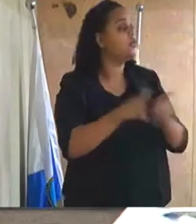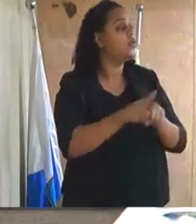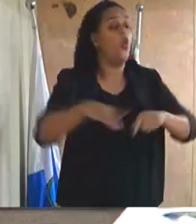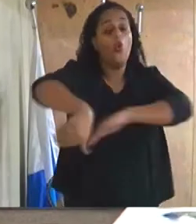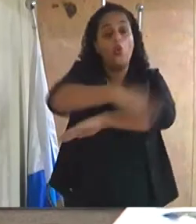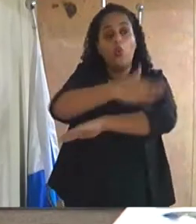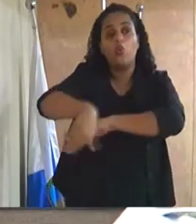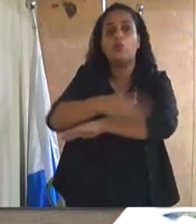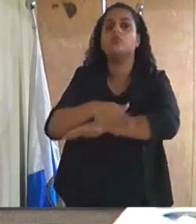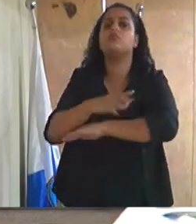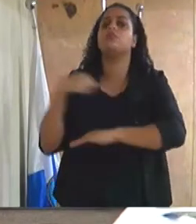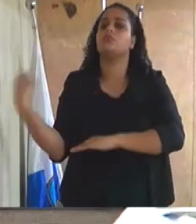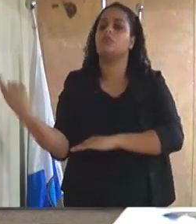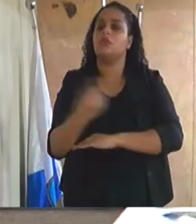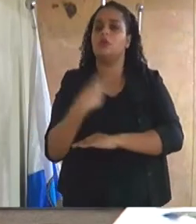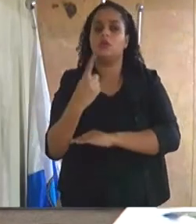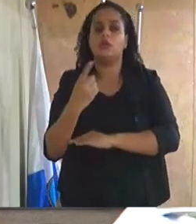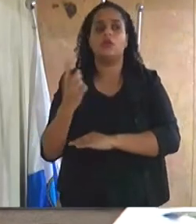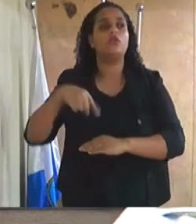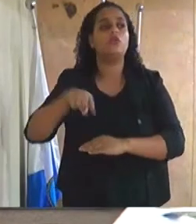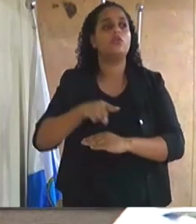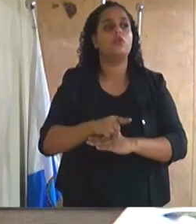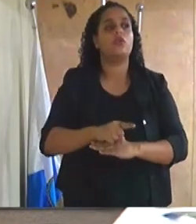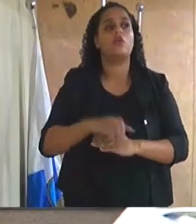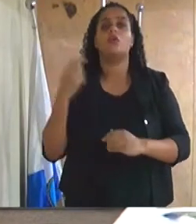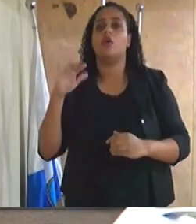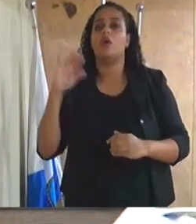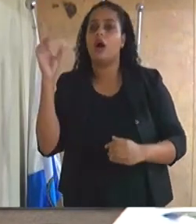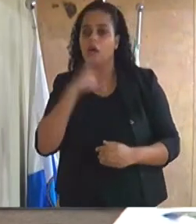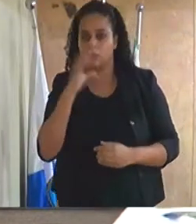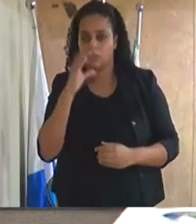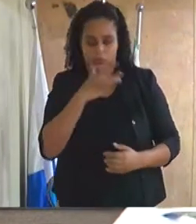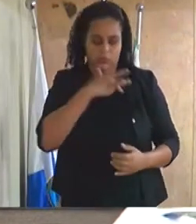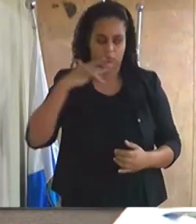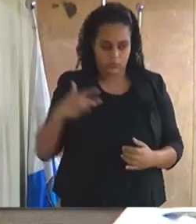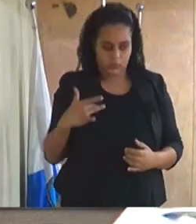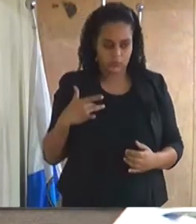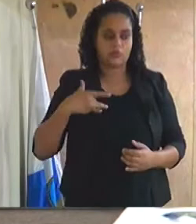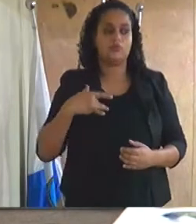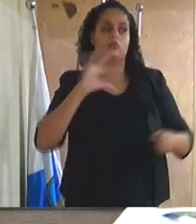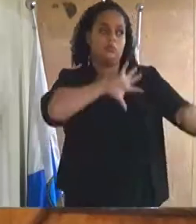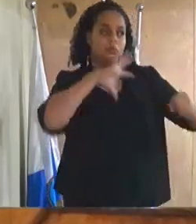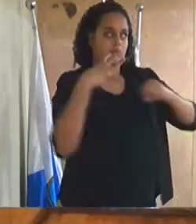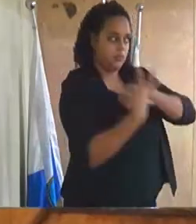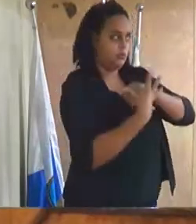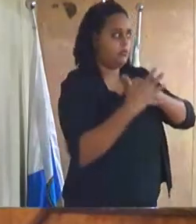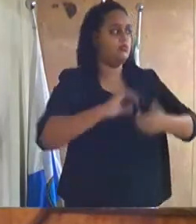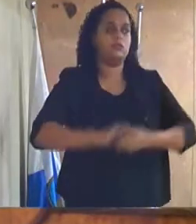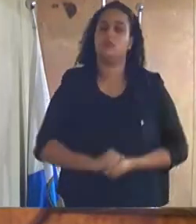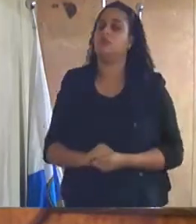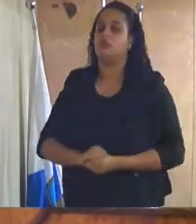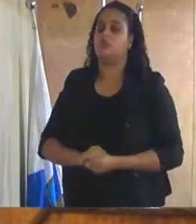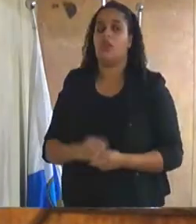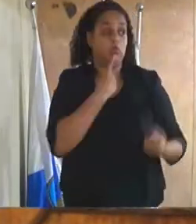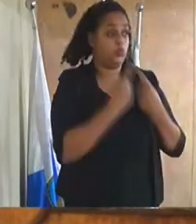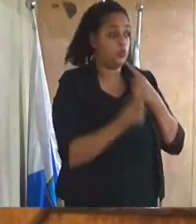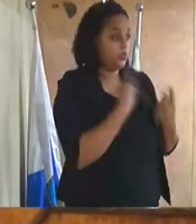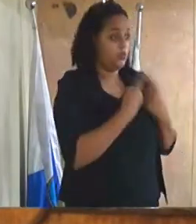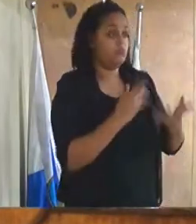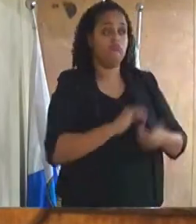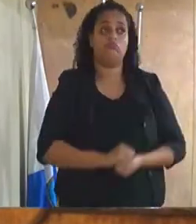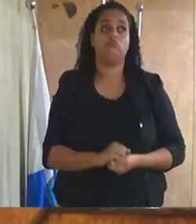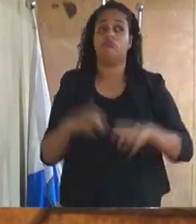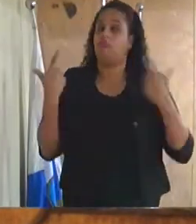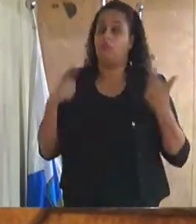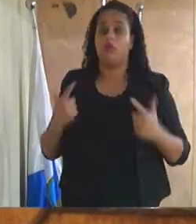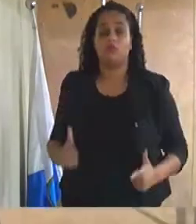durante o período em que durar o estado de emergência de saúde pública decorrente a covid-19 matéria encontra-se em discussão não havendo